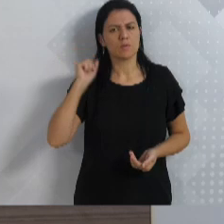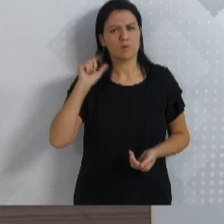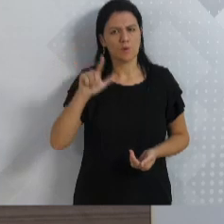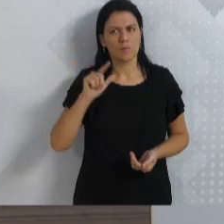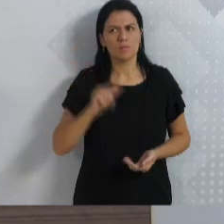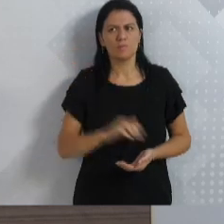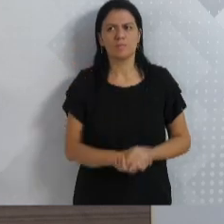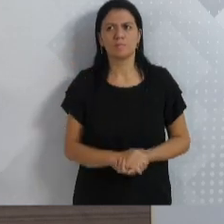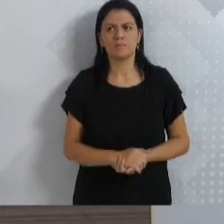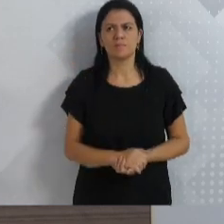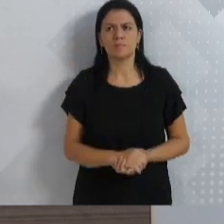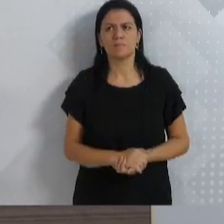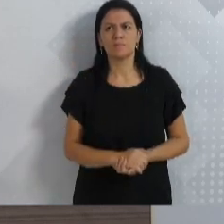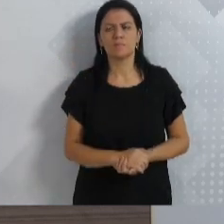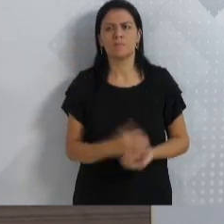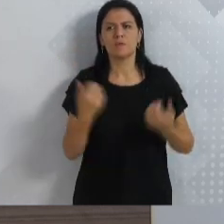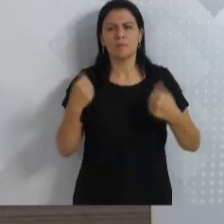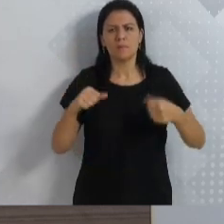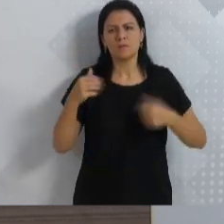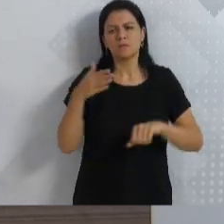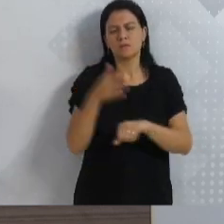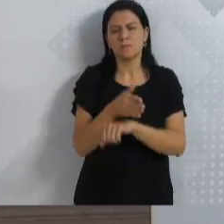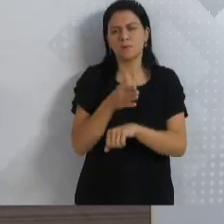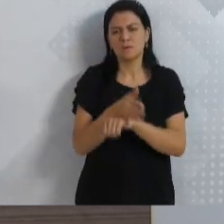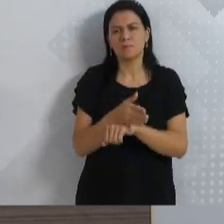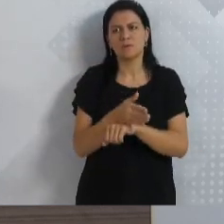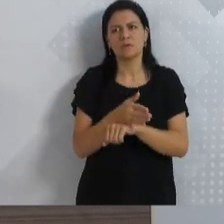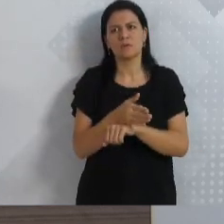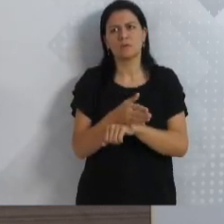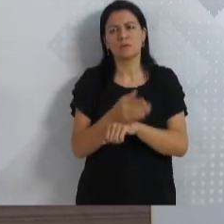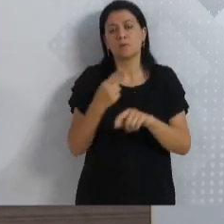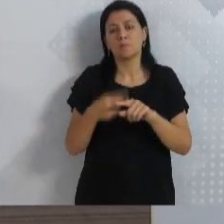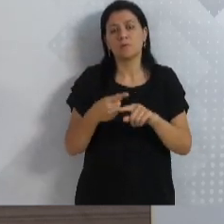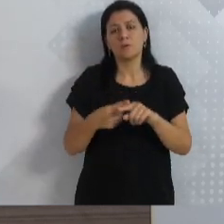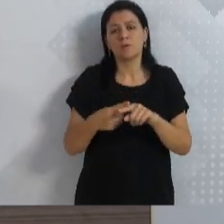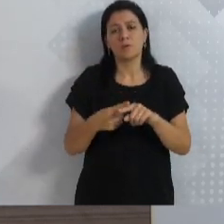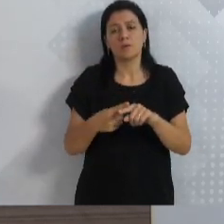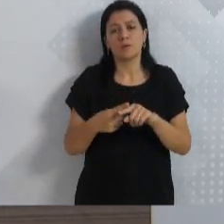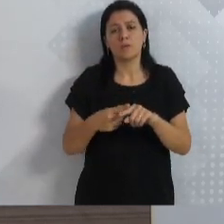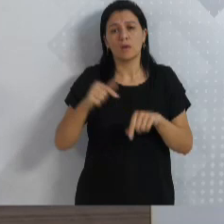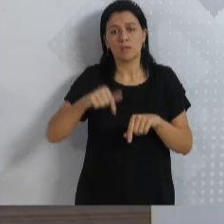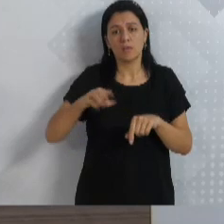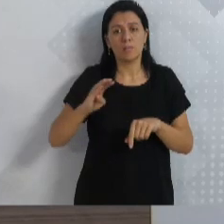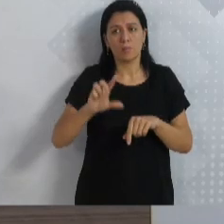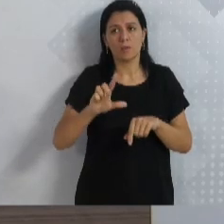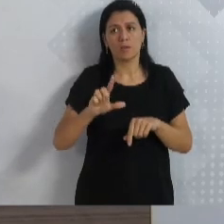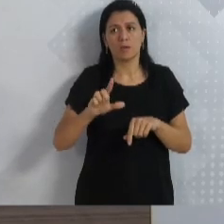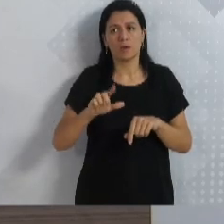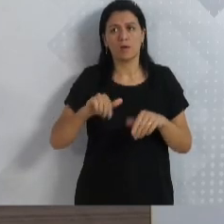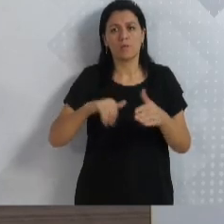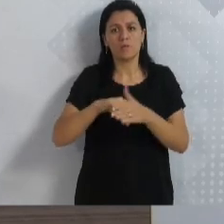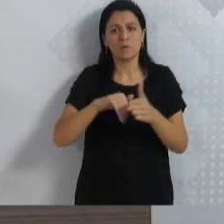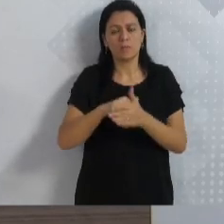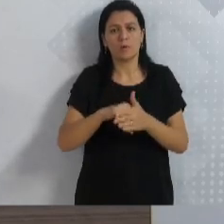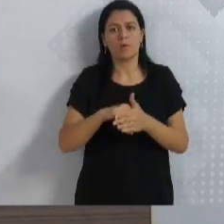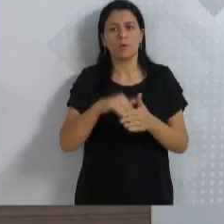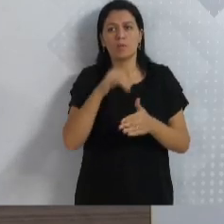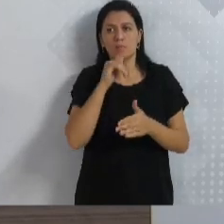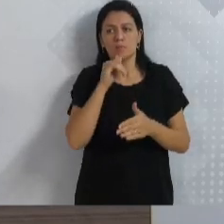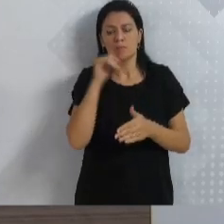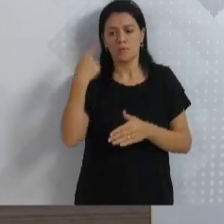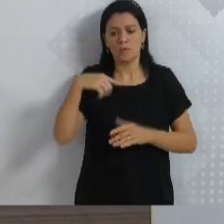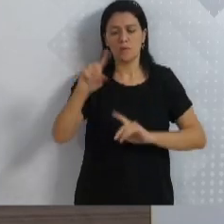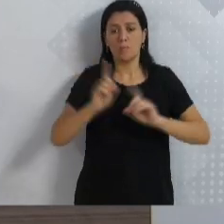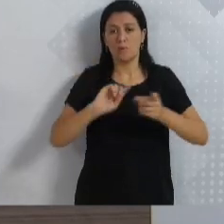Igual. A gente precisa participar, a gente tem que se engajar. metropolitano está jogando em Ibirama, pegar uma 470. Igual a gente